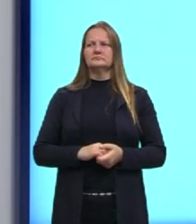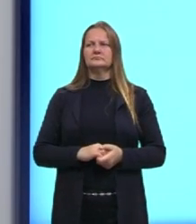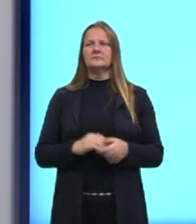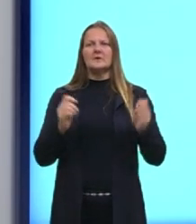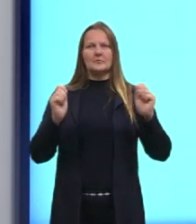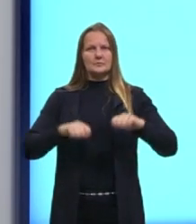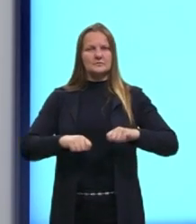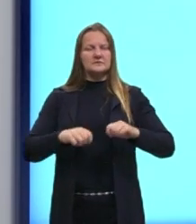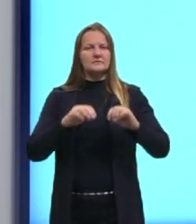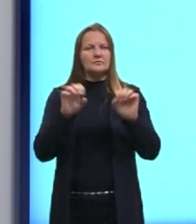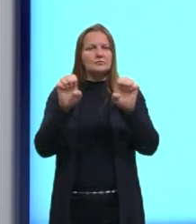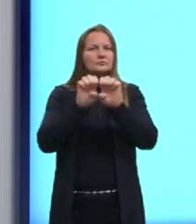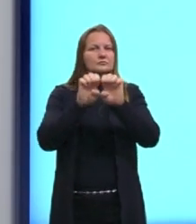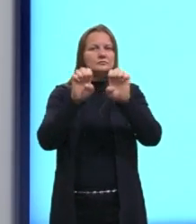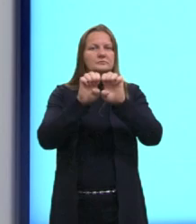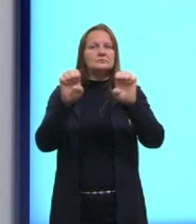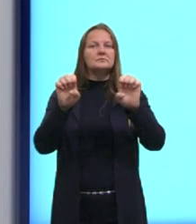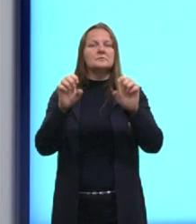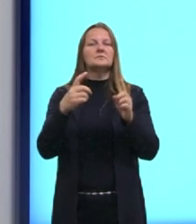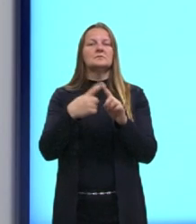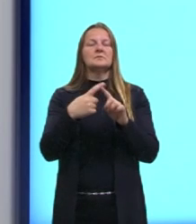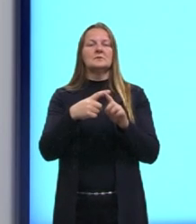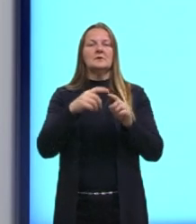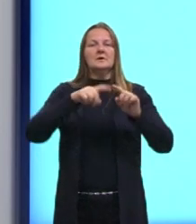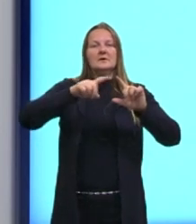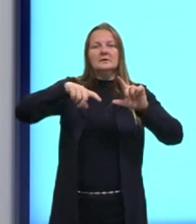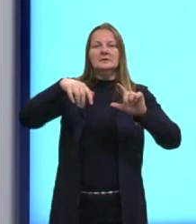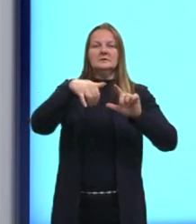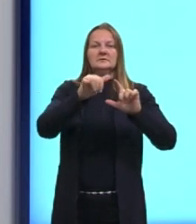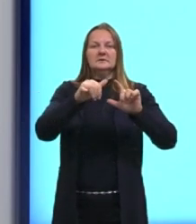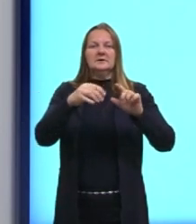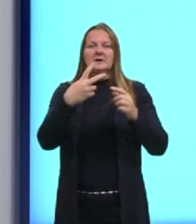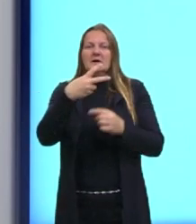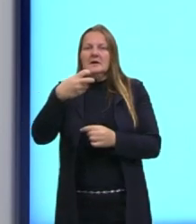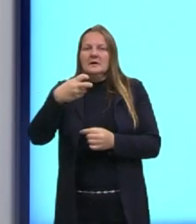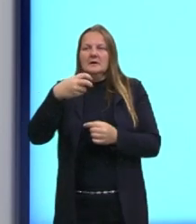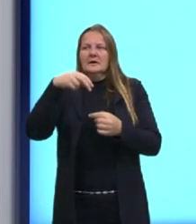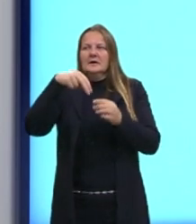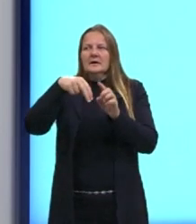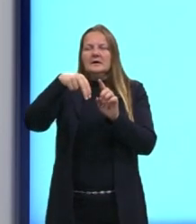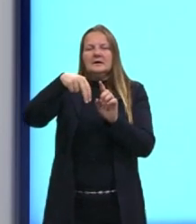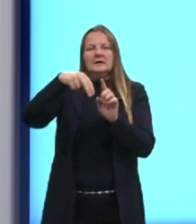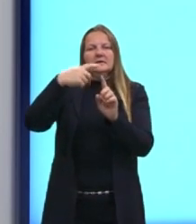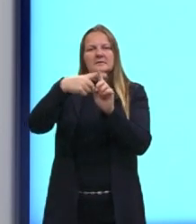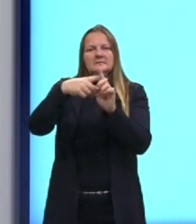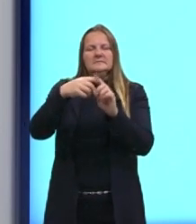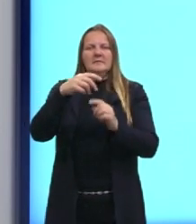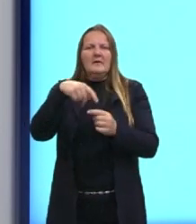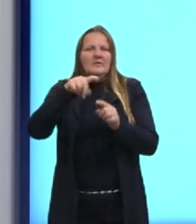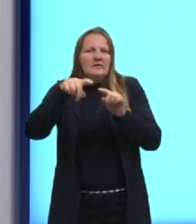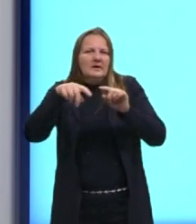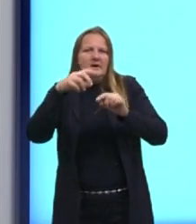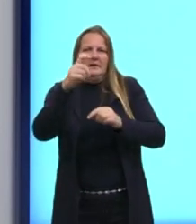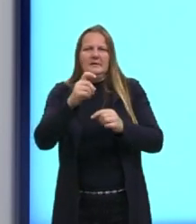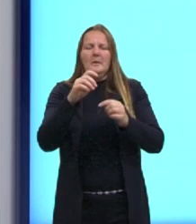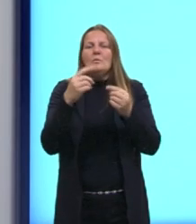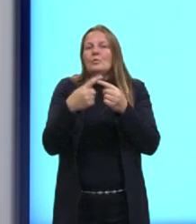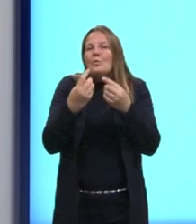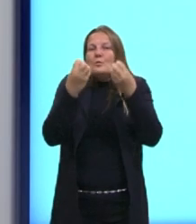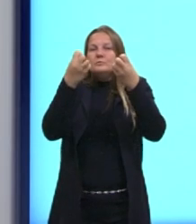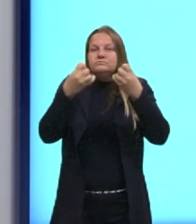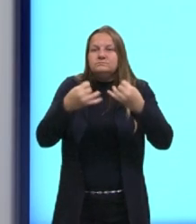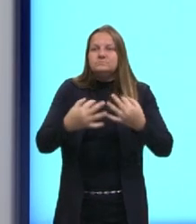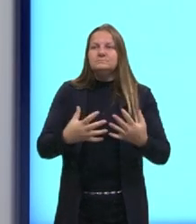nas equações, a variação do Y é igual a M vezes variação de X. Somente isso,